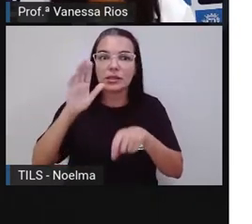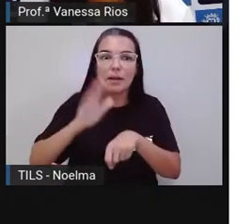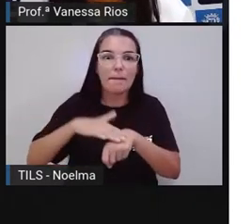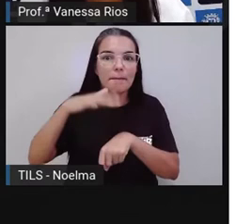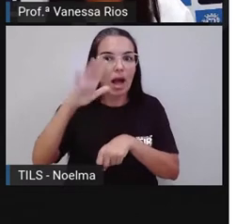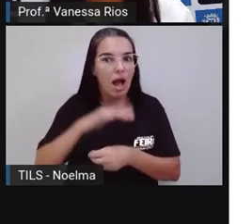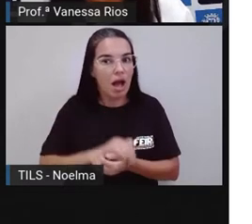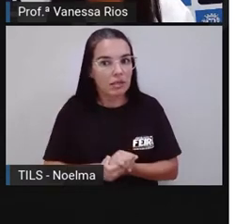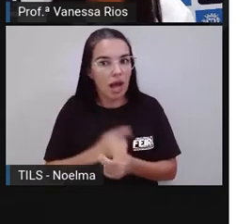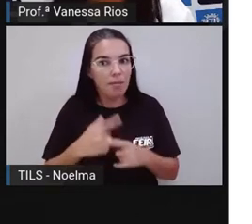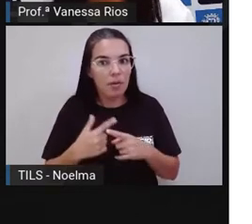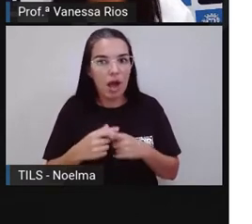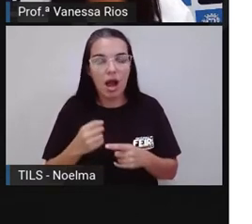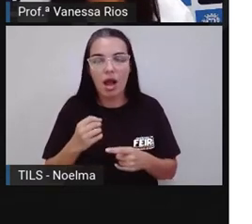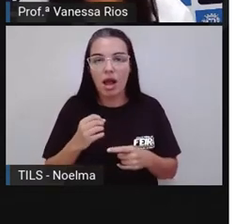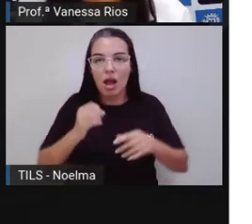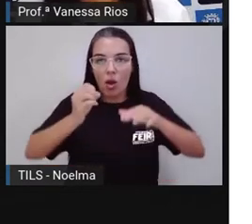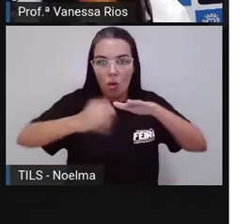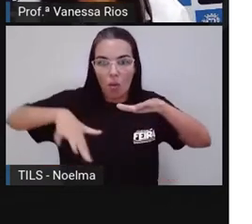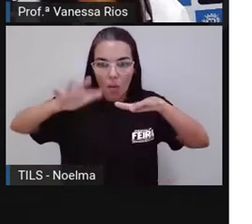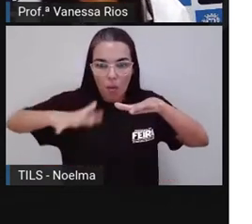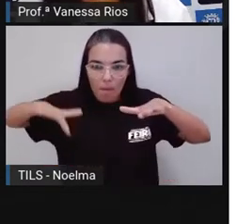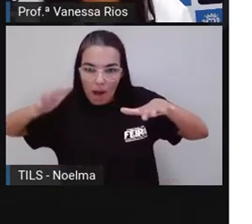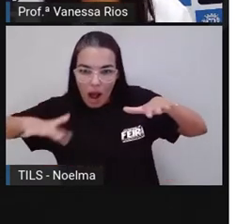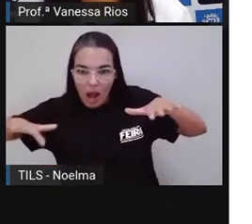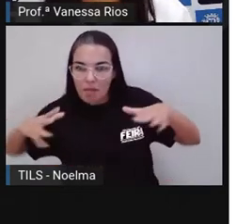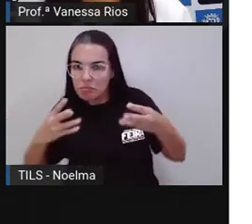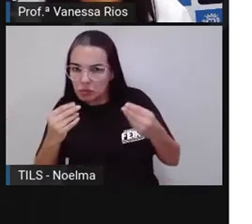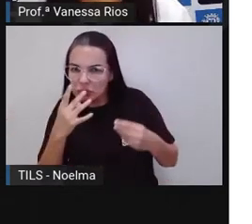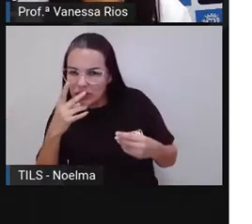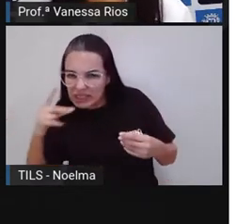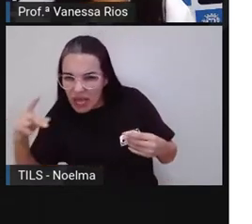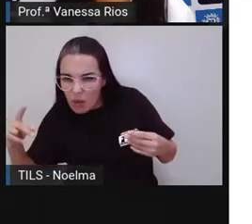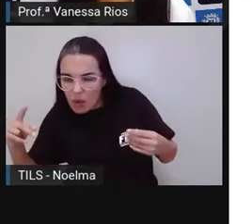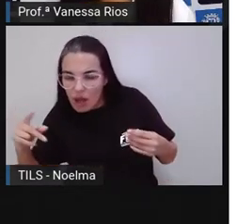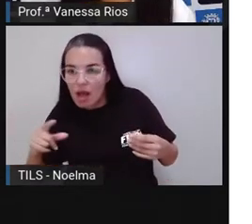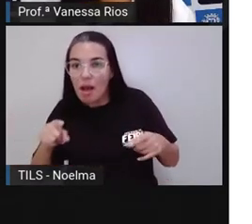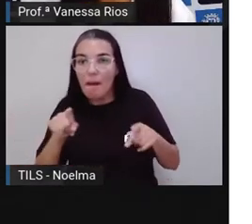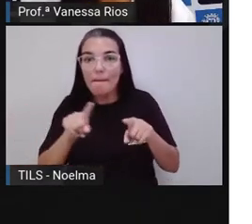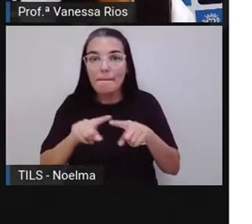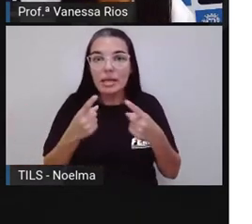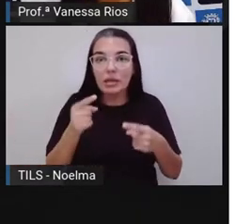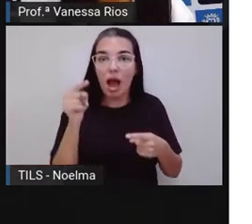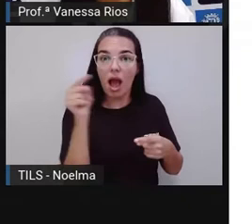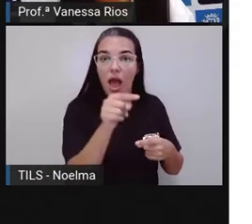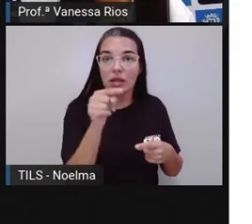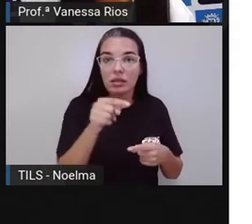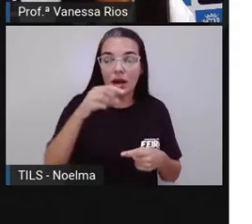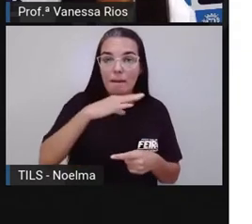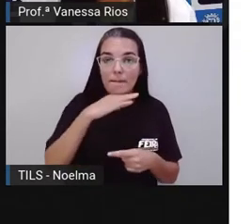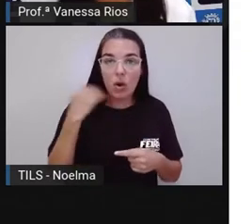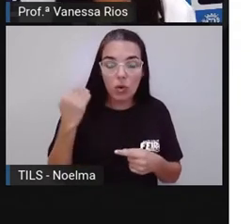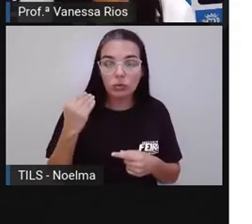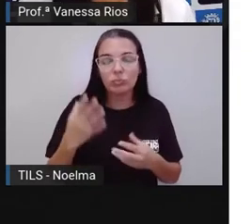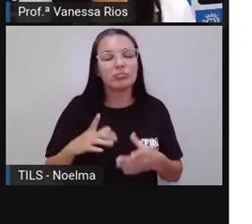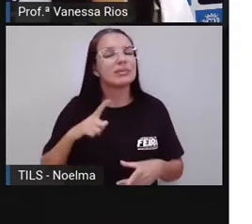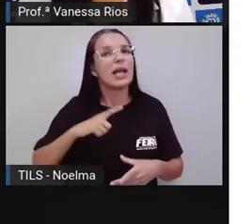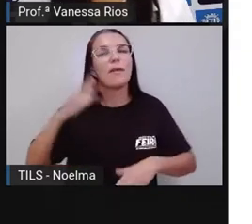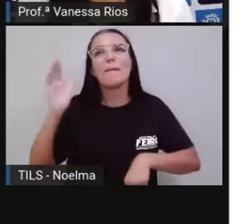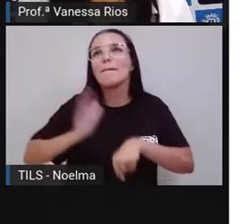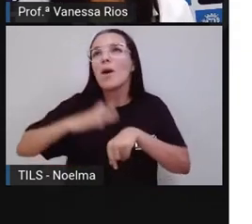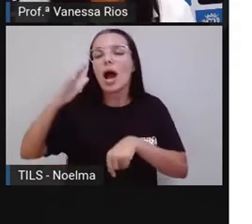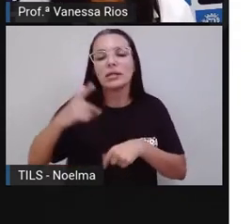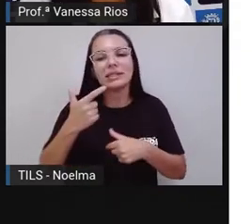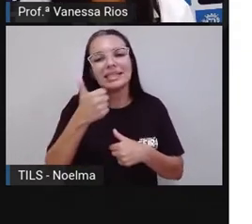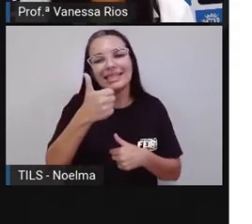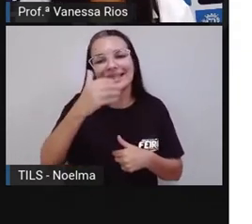é uma água bem salgada, influencia na ausência aí da vida aquática do local. Então a quantidade